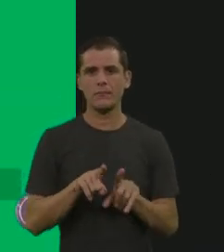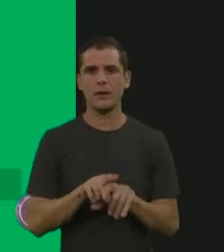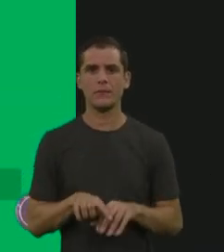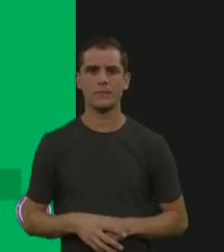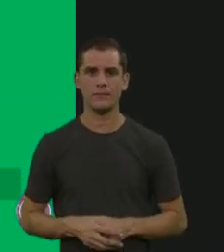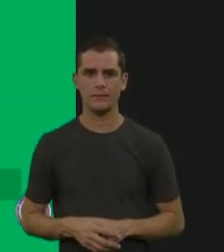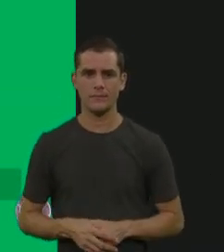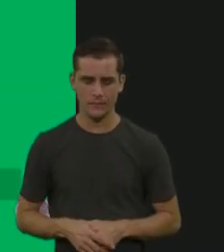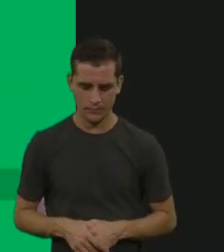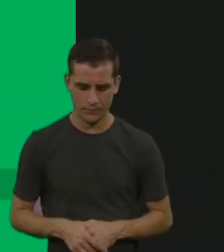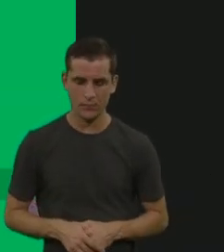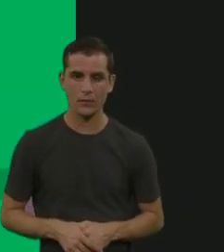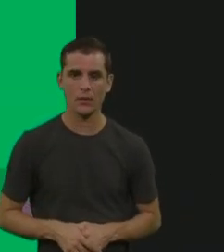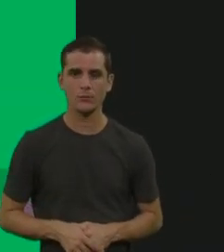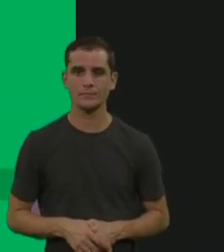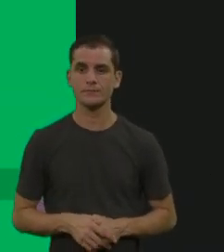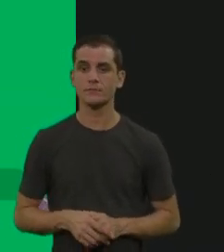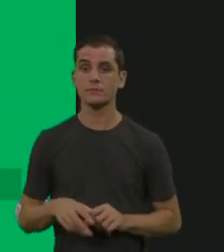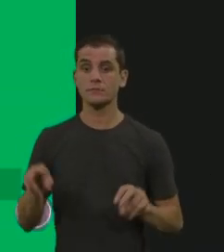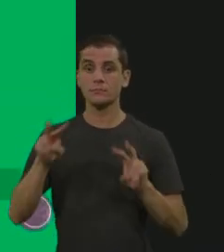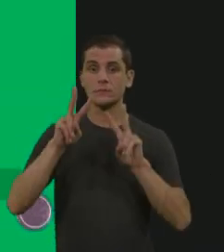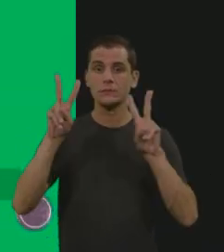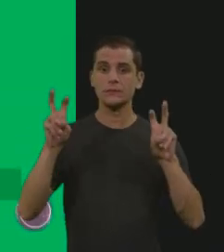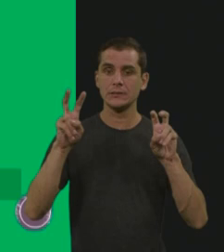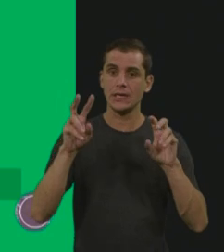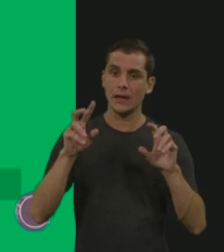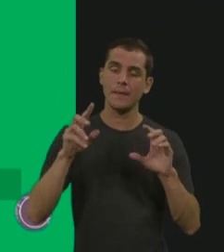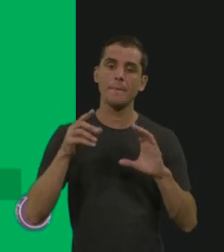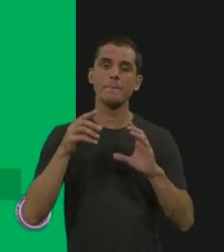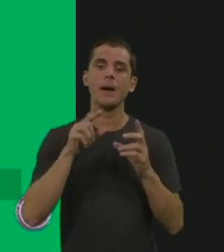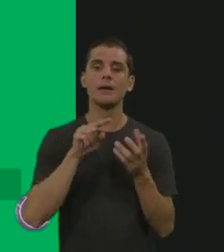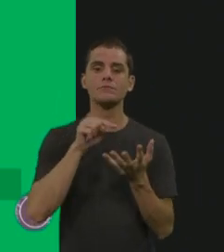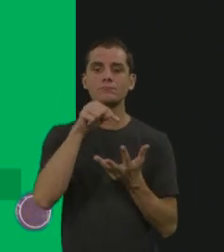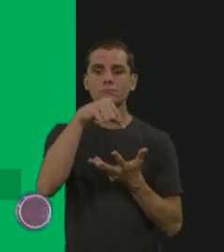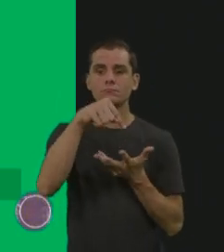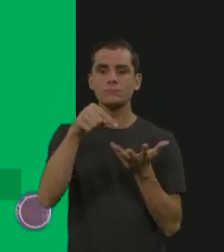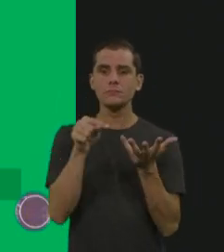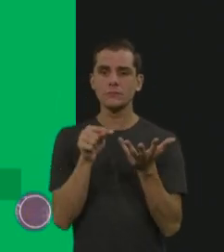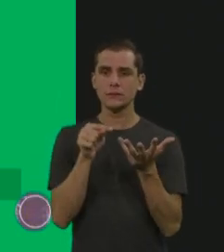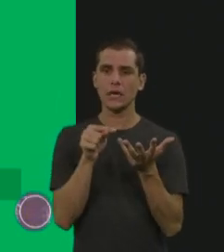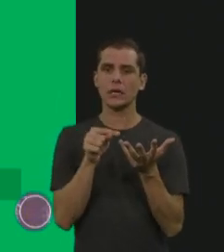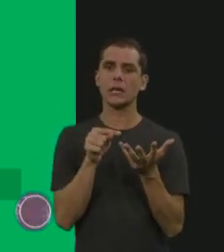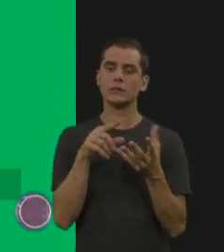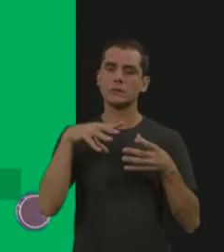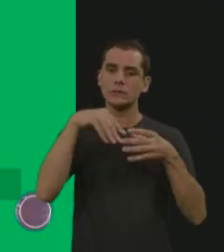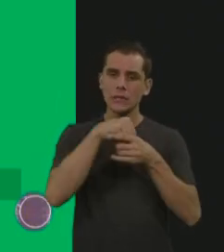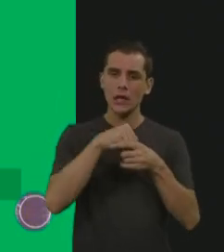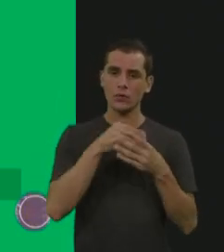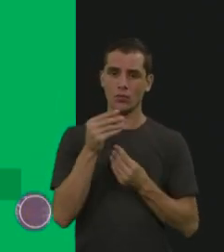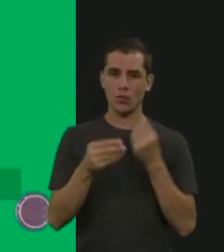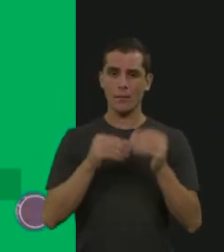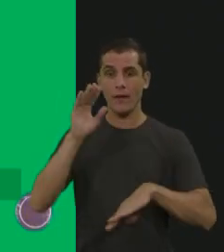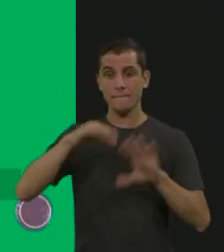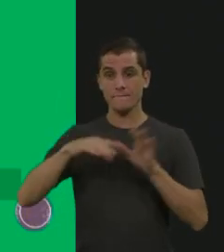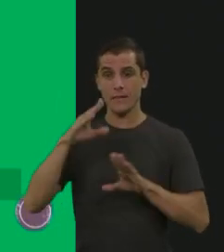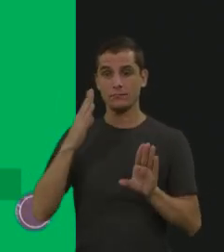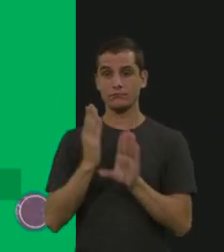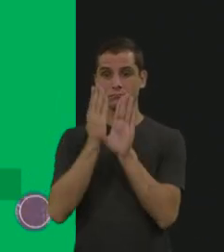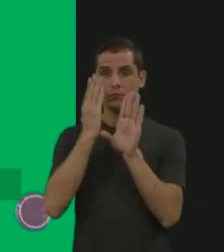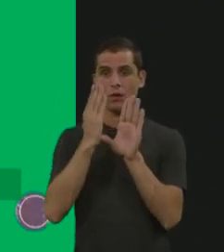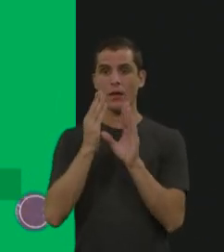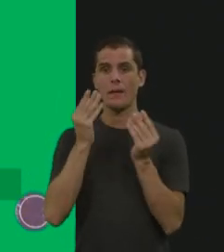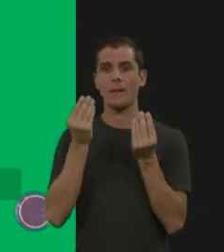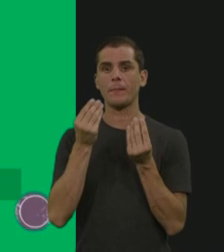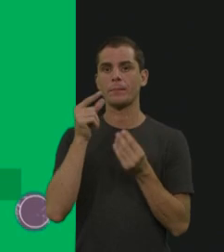vai falar da classificação, porque você imagina, a gente tem um diagnóstico e daí a família, a primeira coisa que pergunta, é grave? O que é